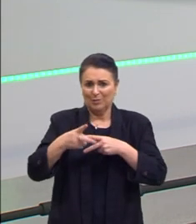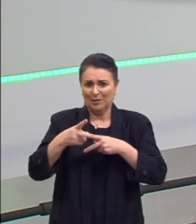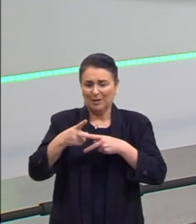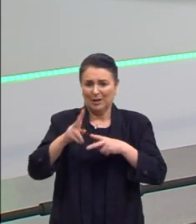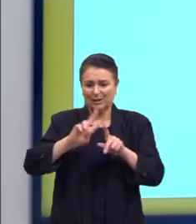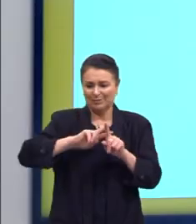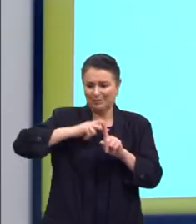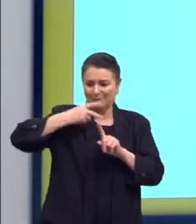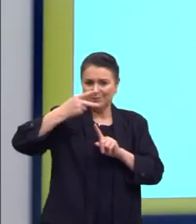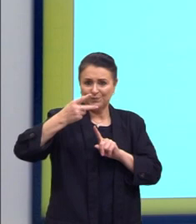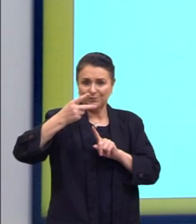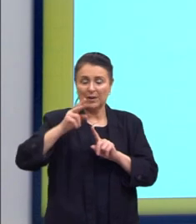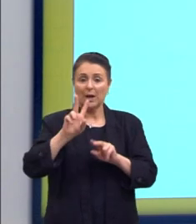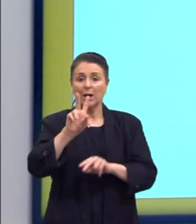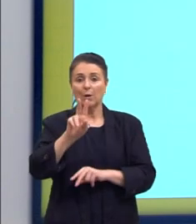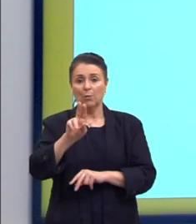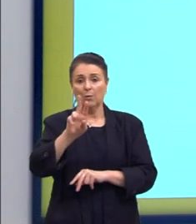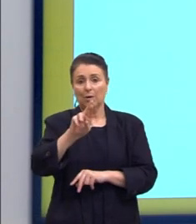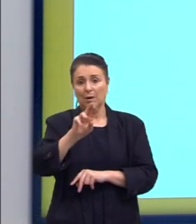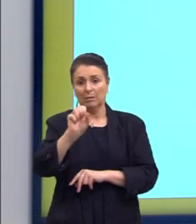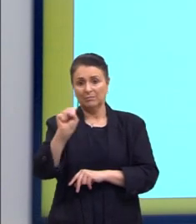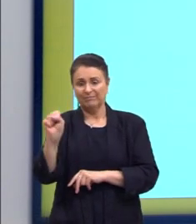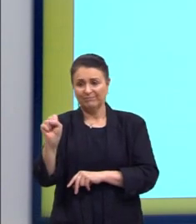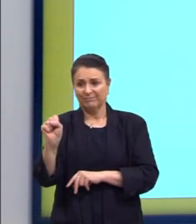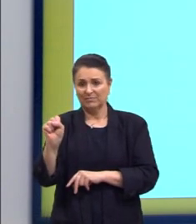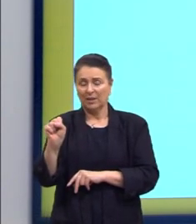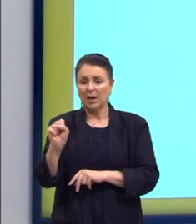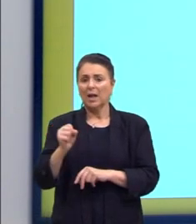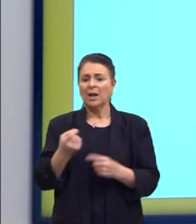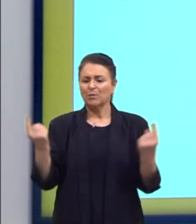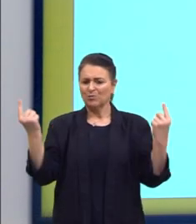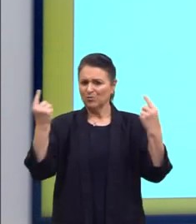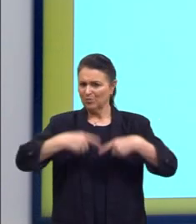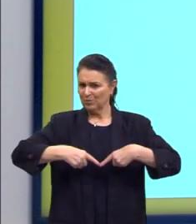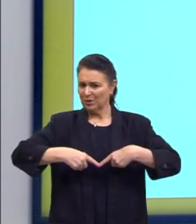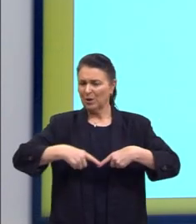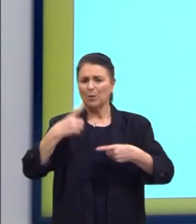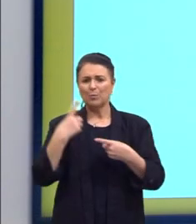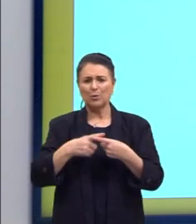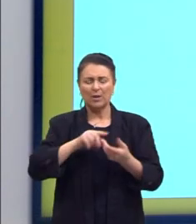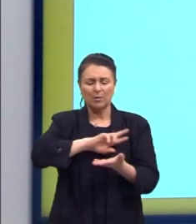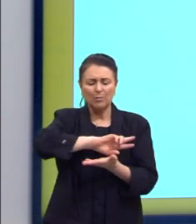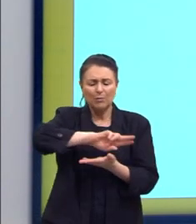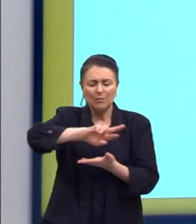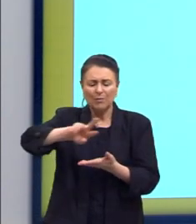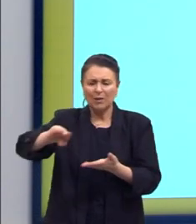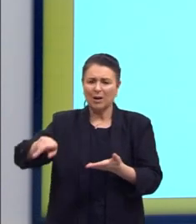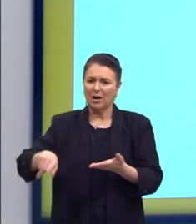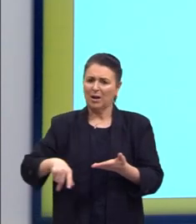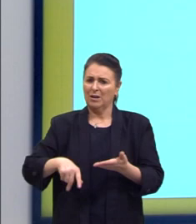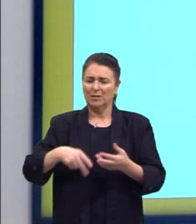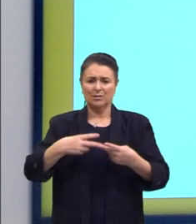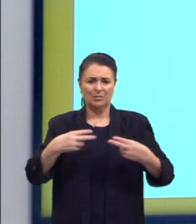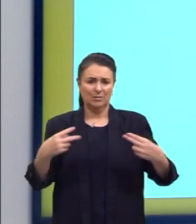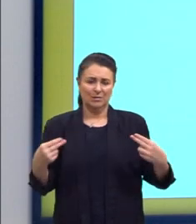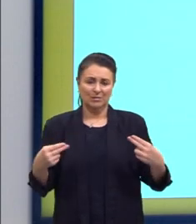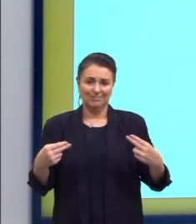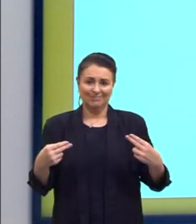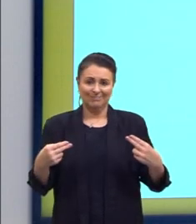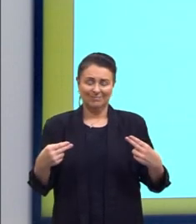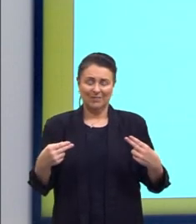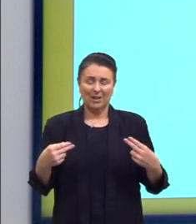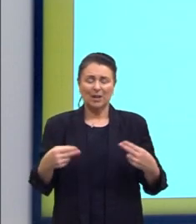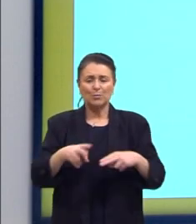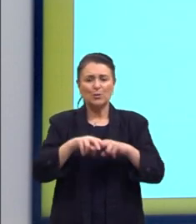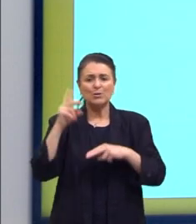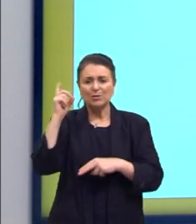E a União Soviética é um passado em disputa. Por quê? Por várias questões. Uma delas, que nos dificulta